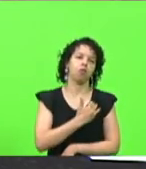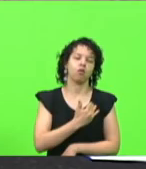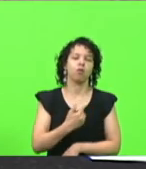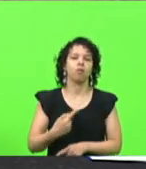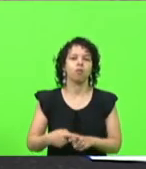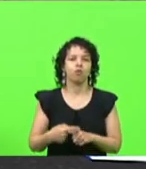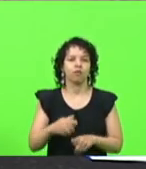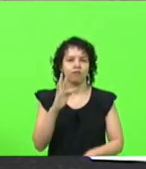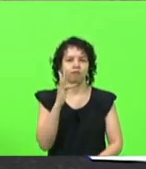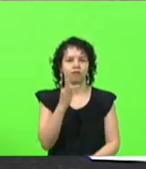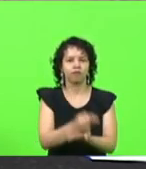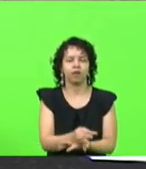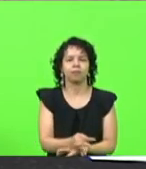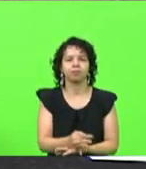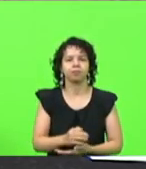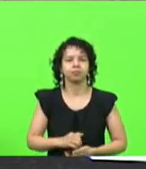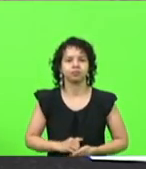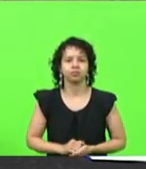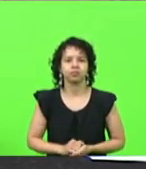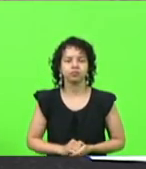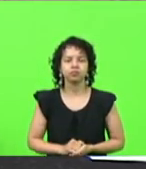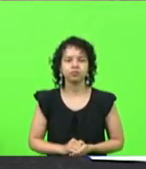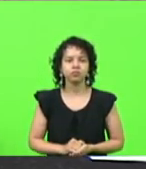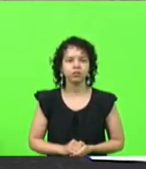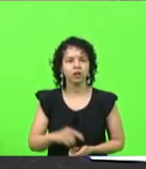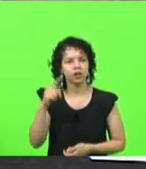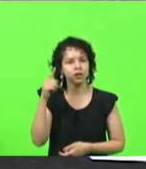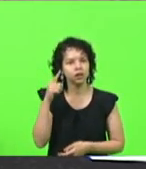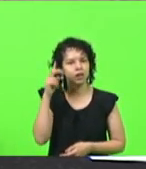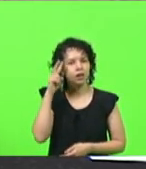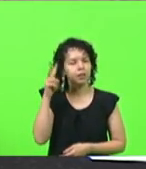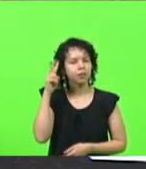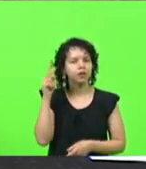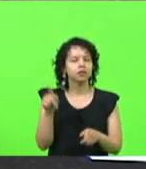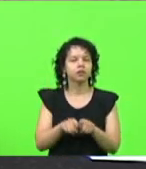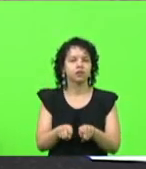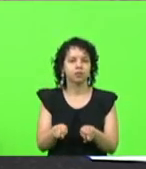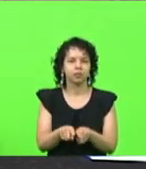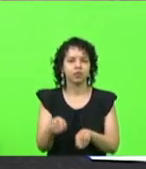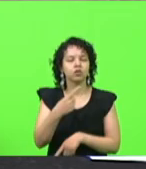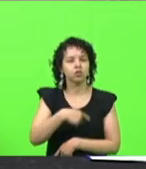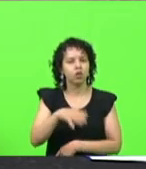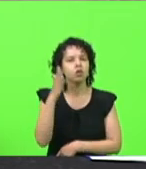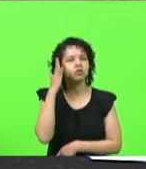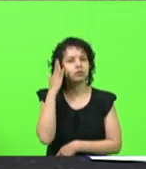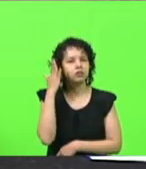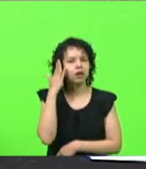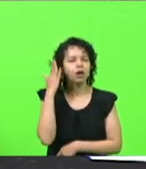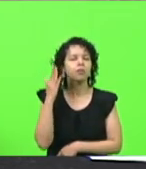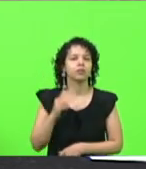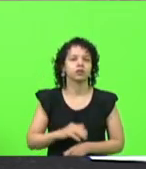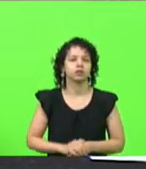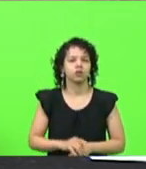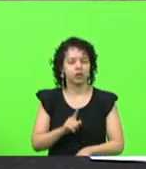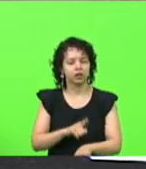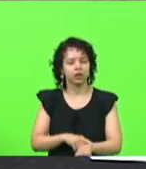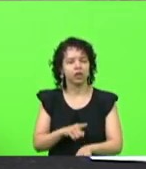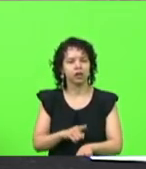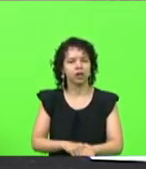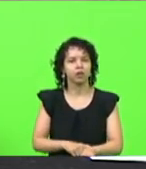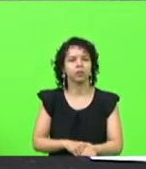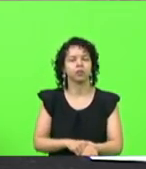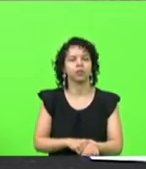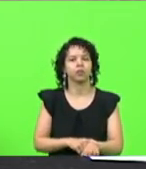Lembrando também, né, deputado Kennedy, que a gente sabe distinguir muito bem o templo da igreja. A